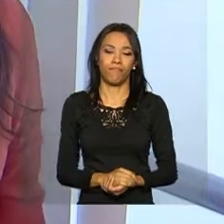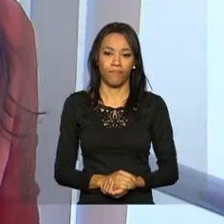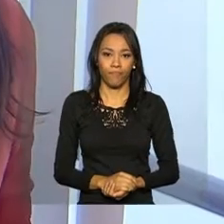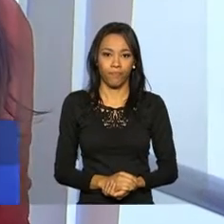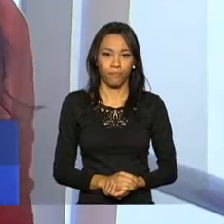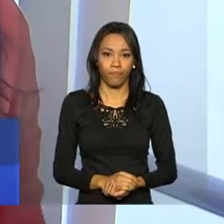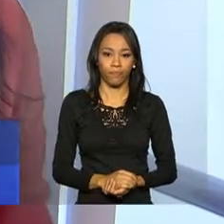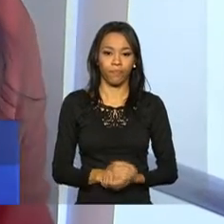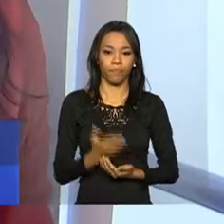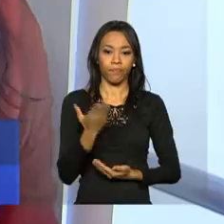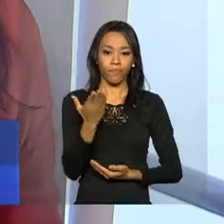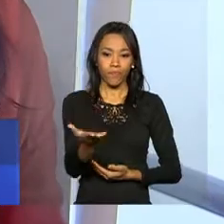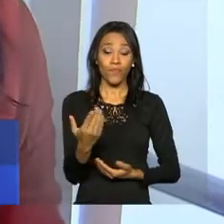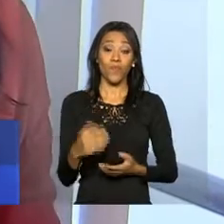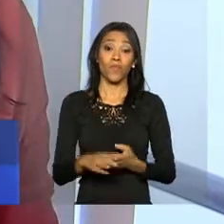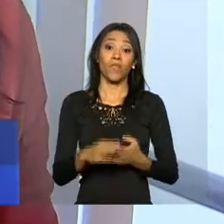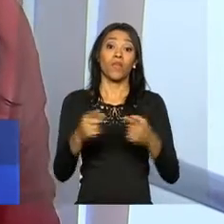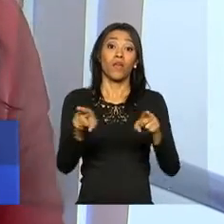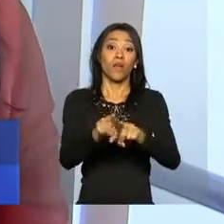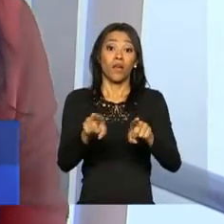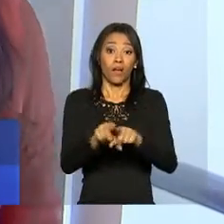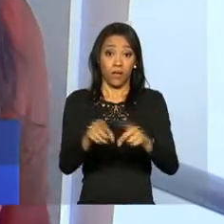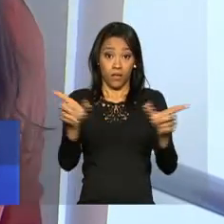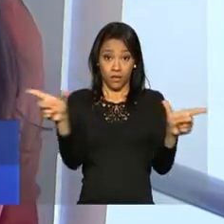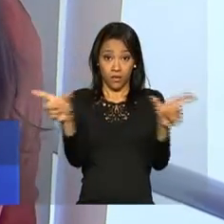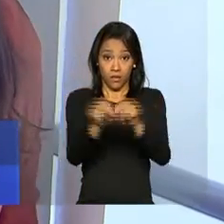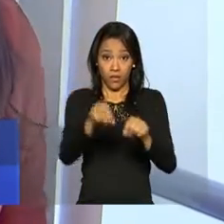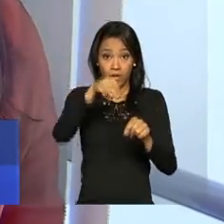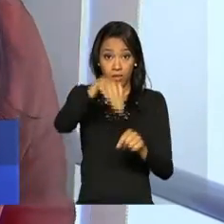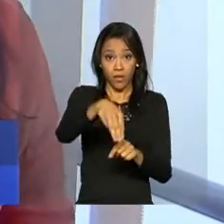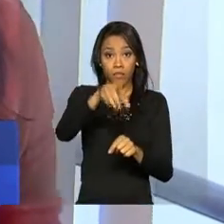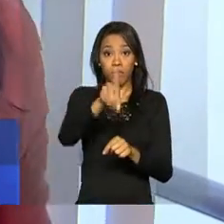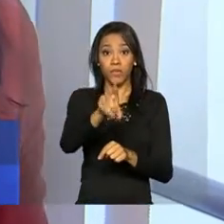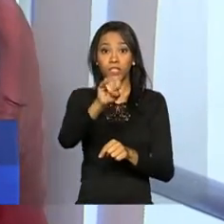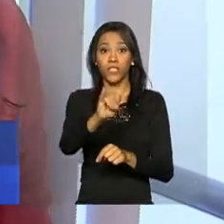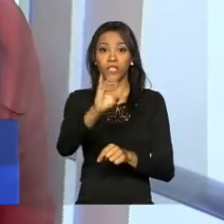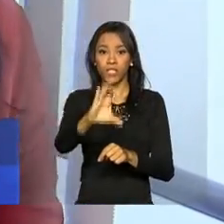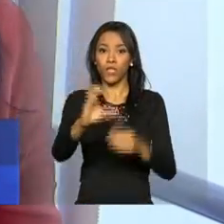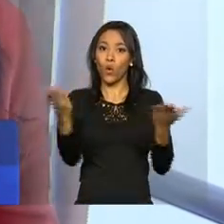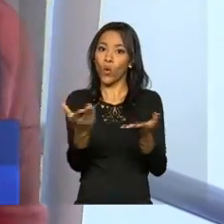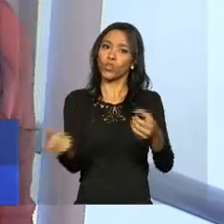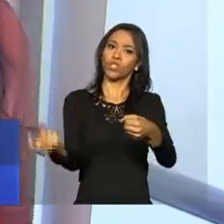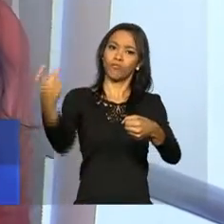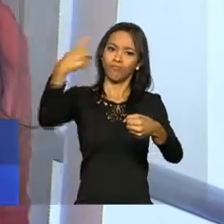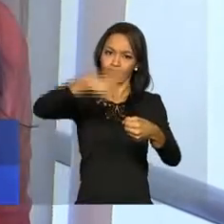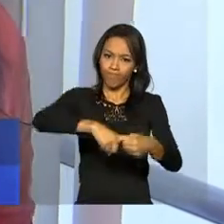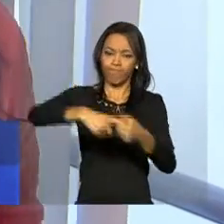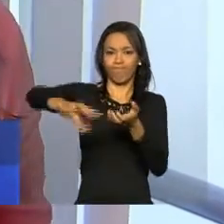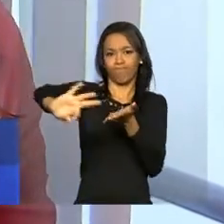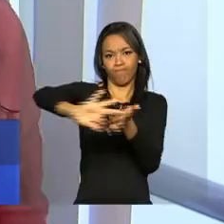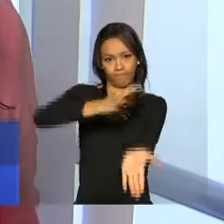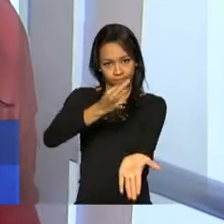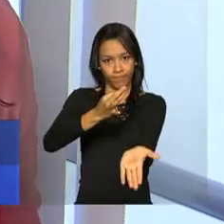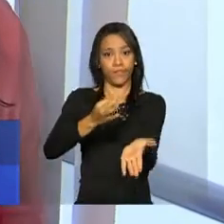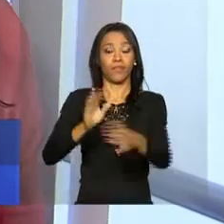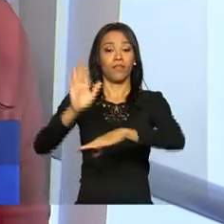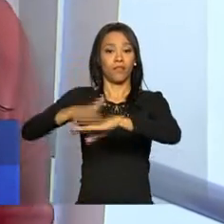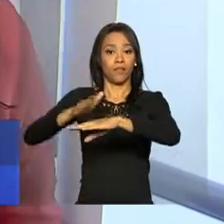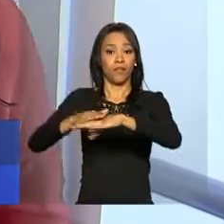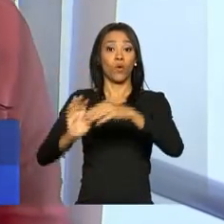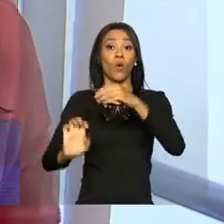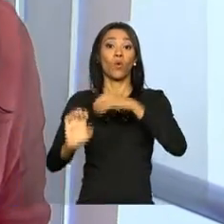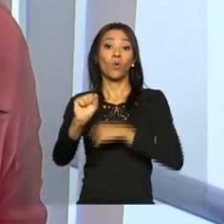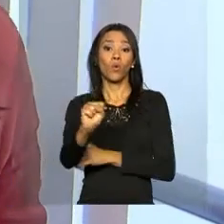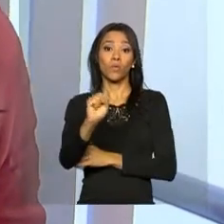O Ministério do Desenvolvimento, Indústria e Comércio fecha hoje um acordo com o SEBRAE para ampliar o programa Inovativa, que